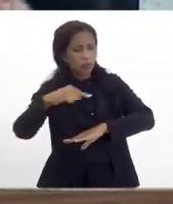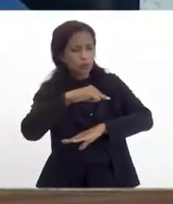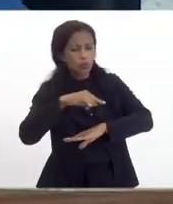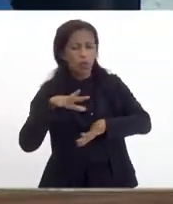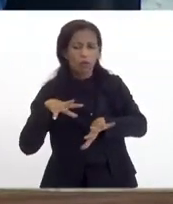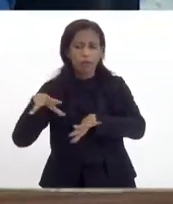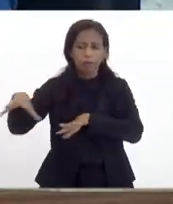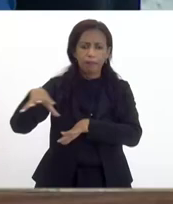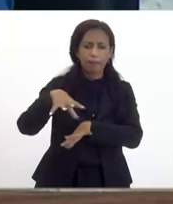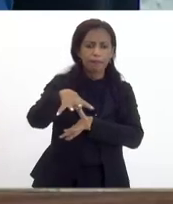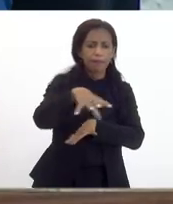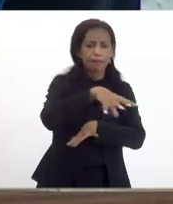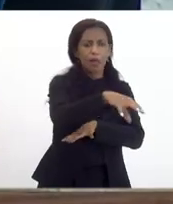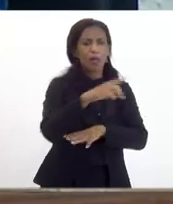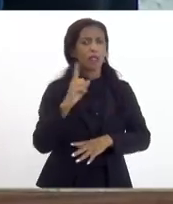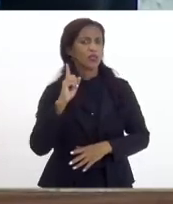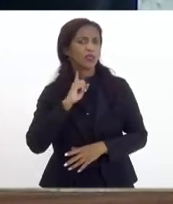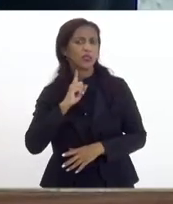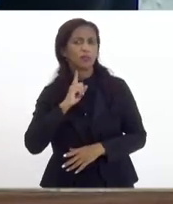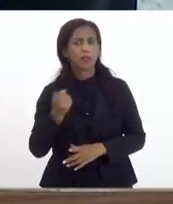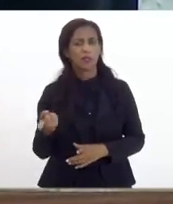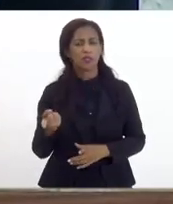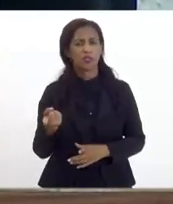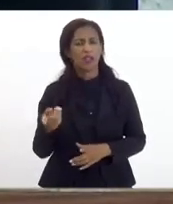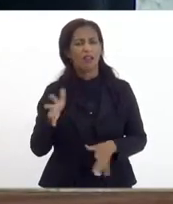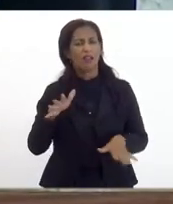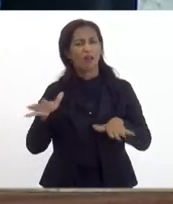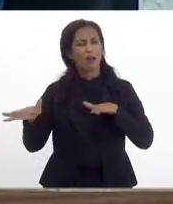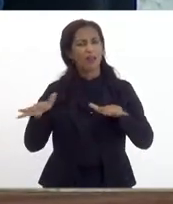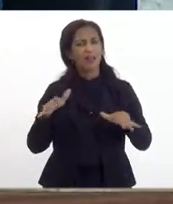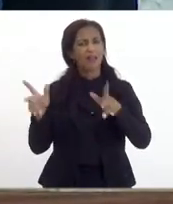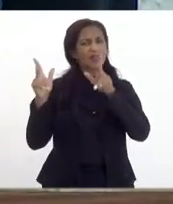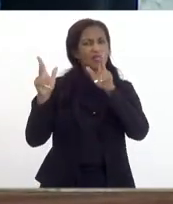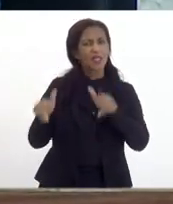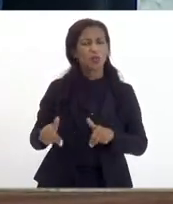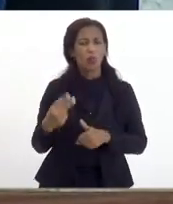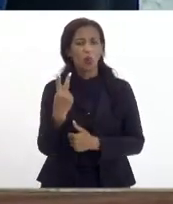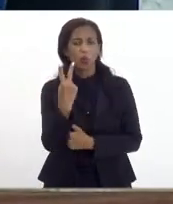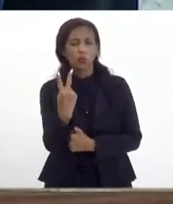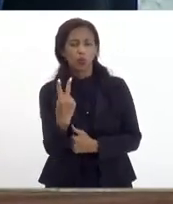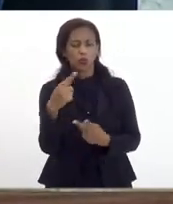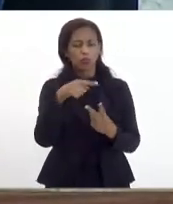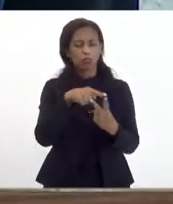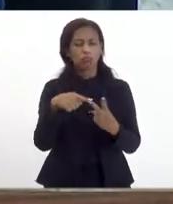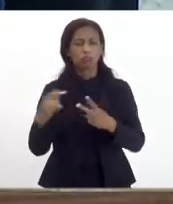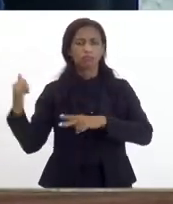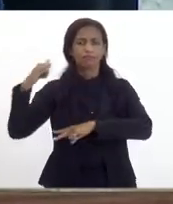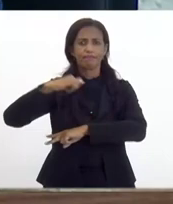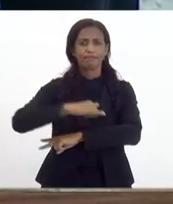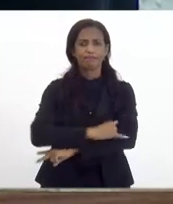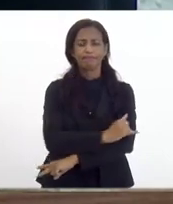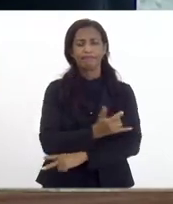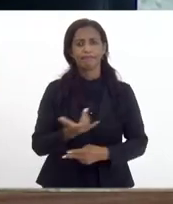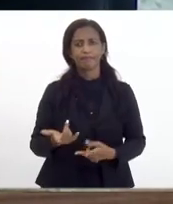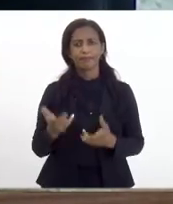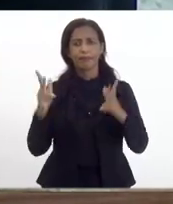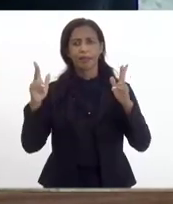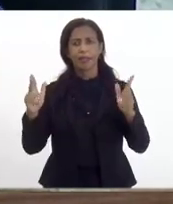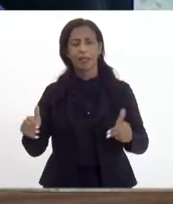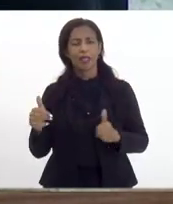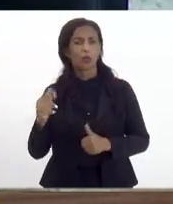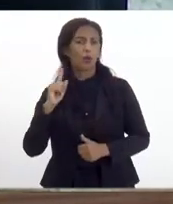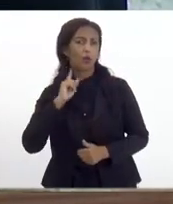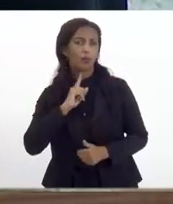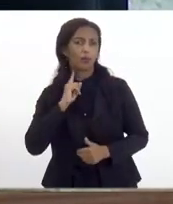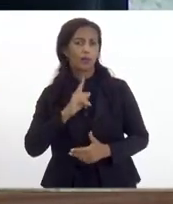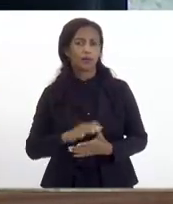regionais de Minas e agora querem viabilizar o Santos Dumont com dois aeroportos de Minas Gerais o Berlândia e